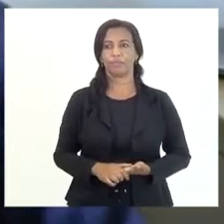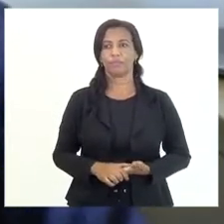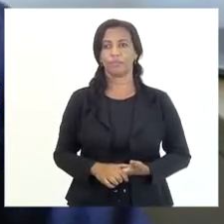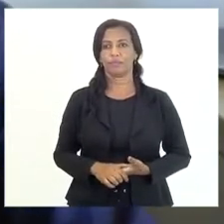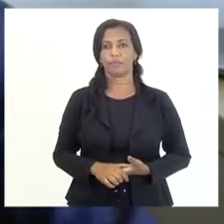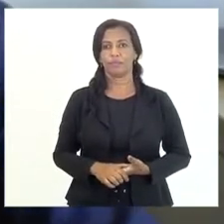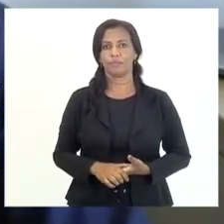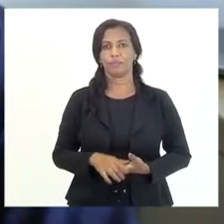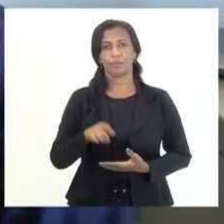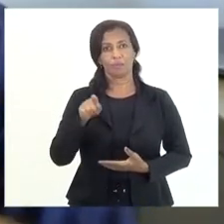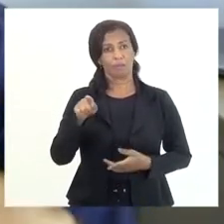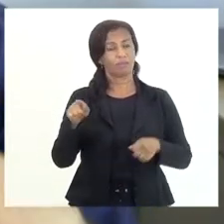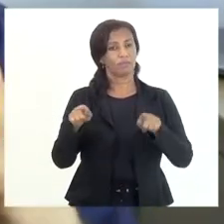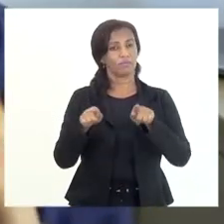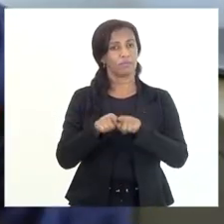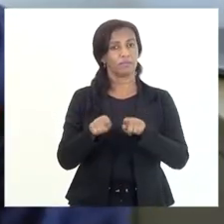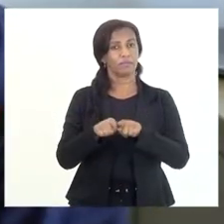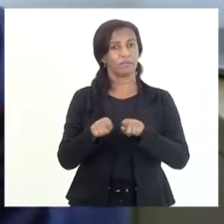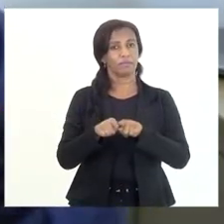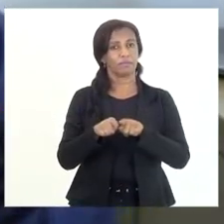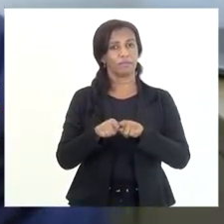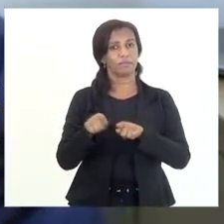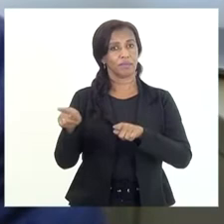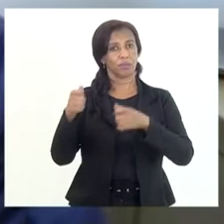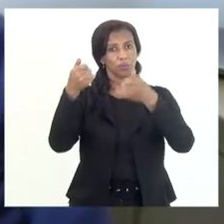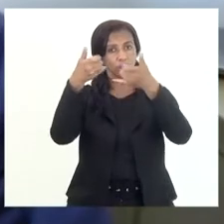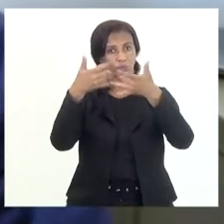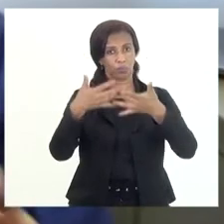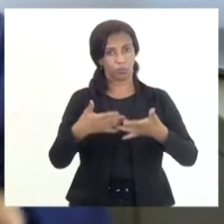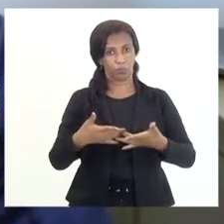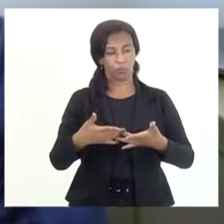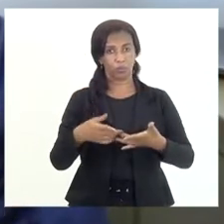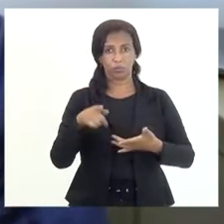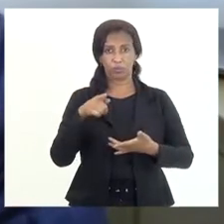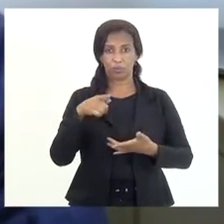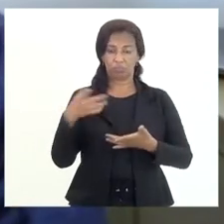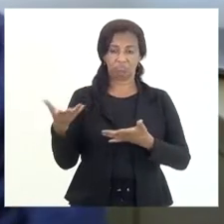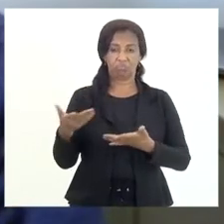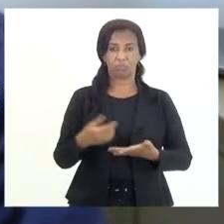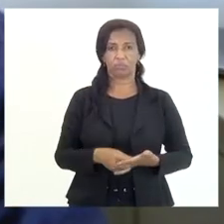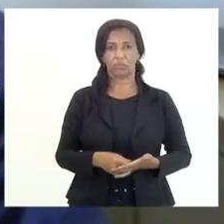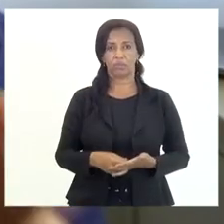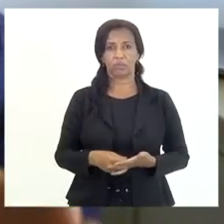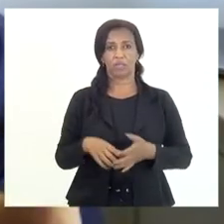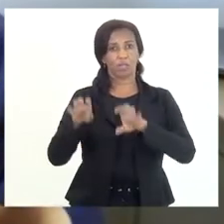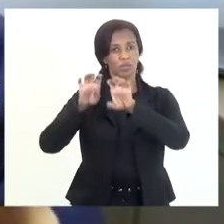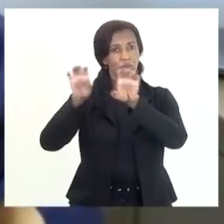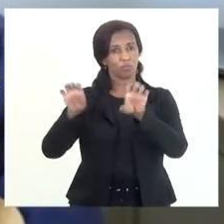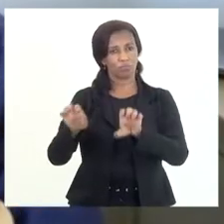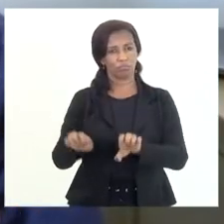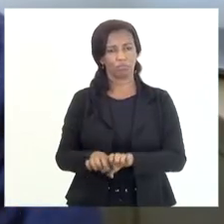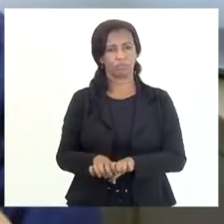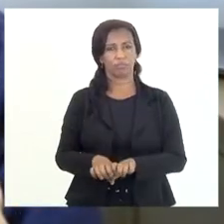inclusive, também na sua explanação, o explicando a estrutura